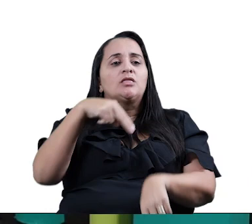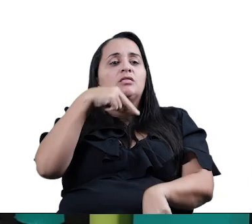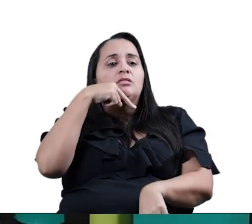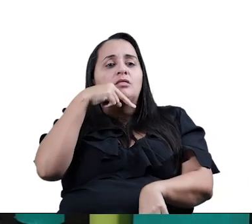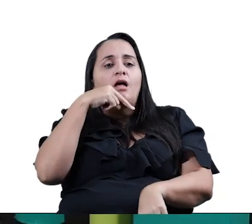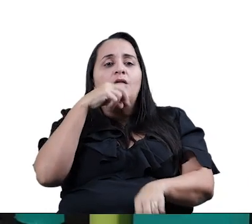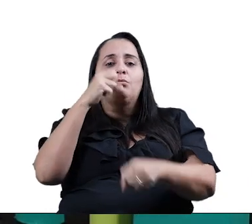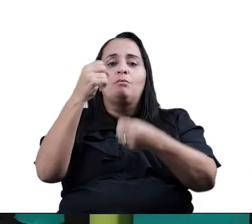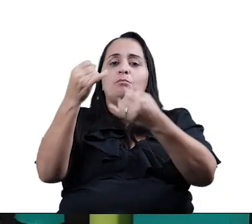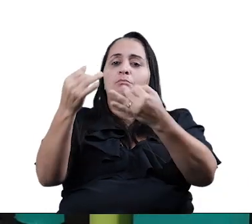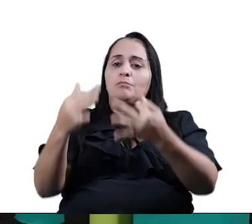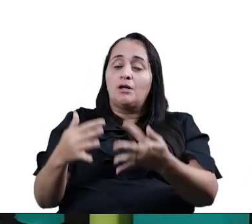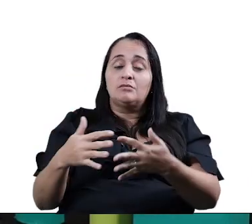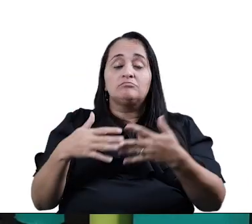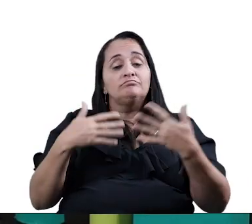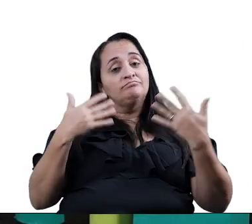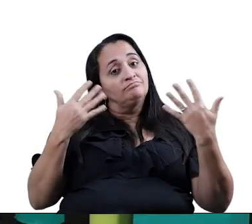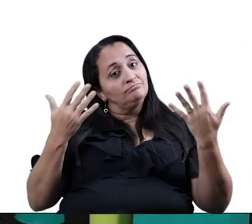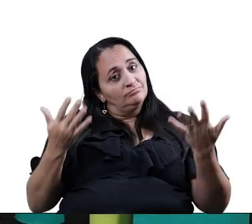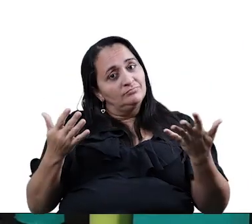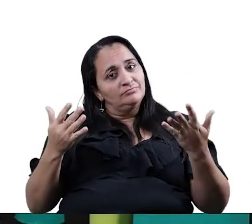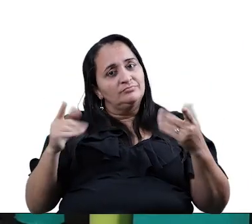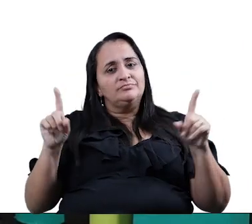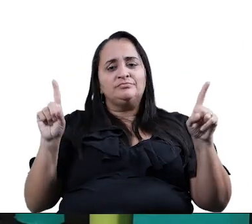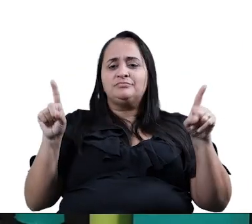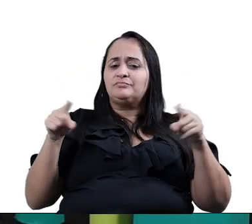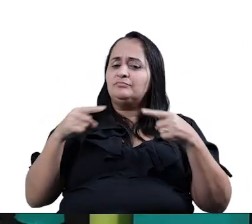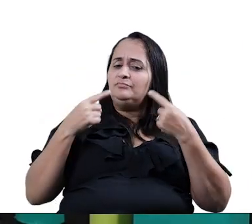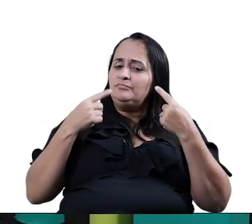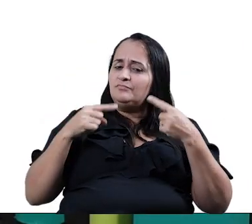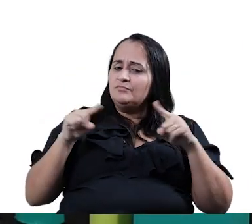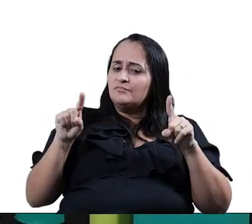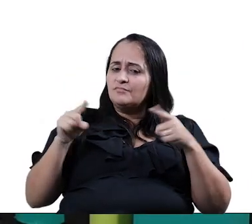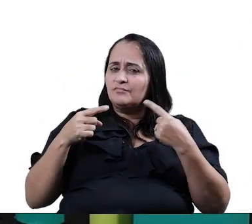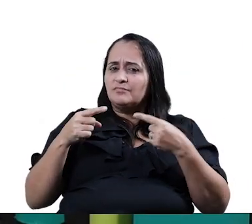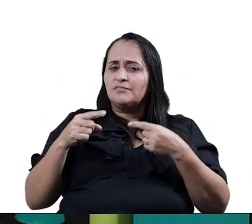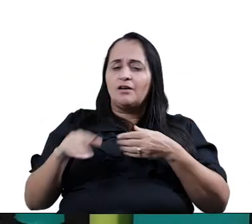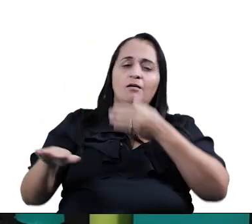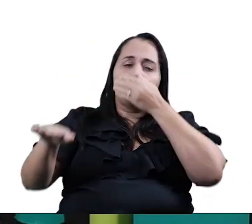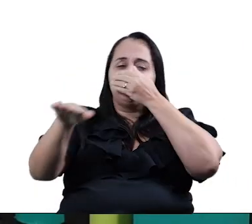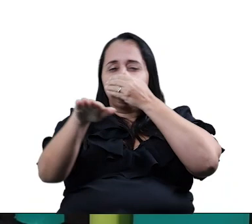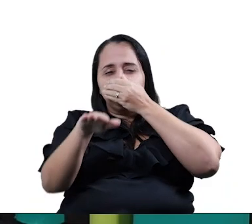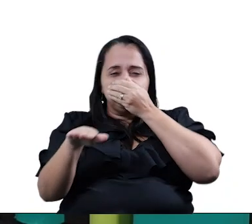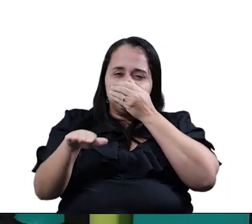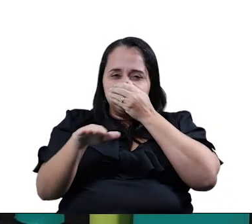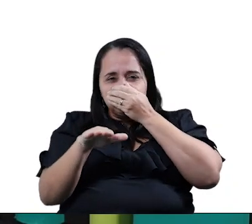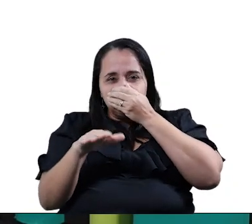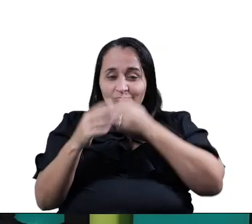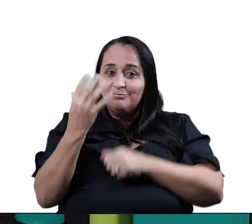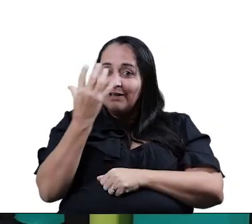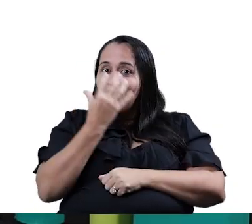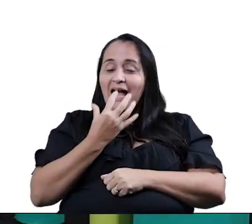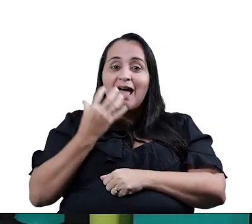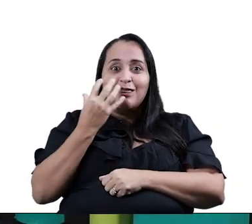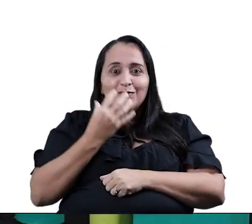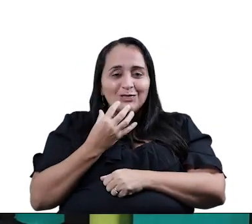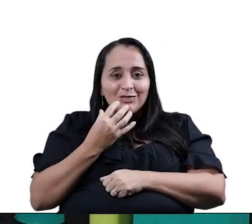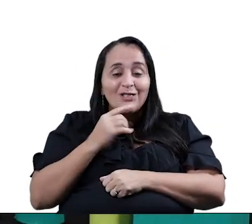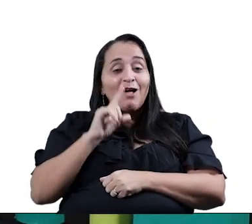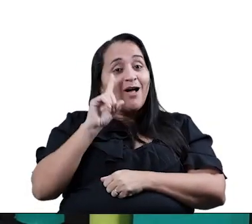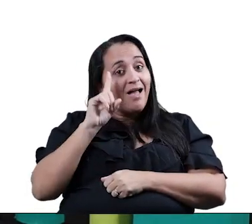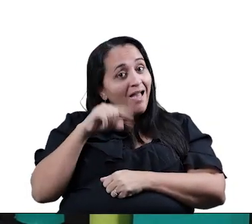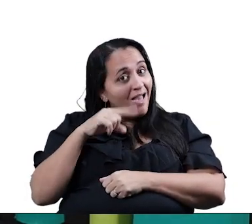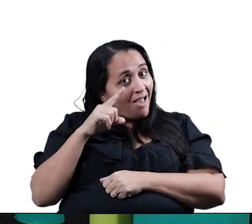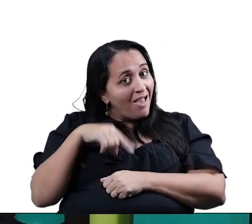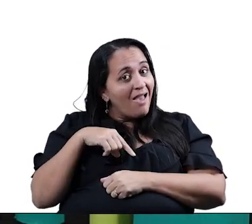tempo ela é atual. Essa música que a gente acabou de cantar, o Claudinho Bochecha gravou, ela faz muito tempo. E até hoje,